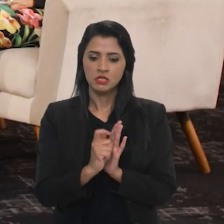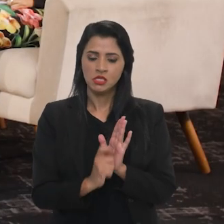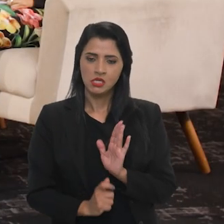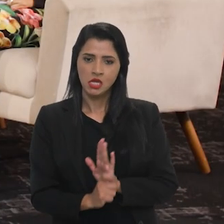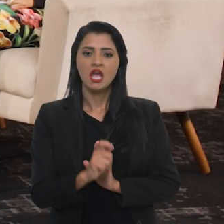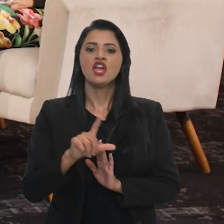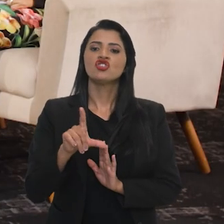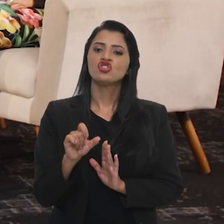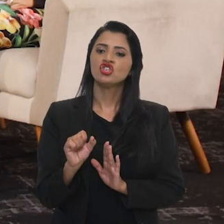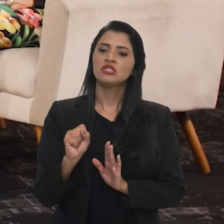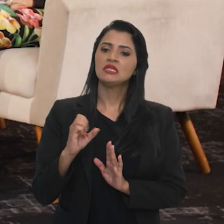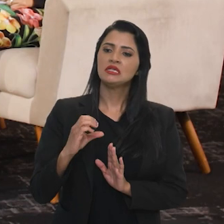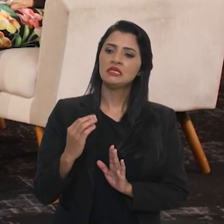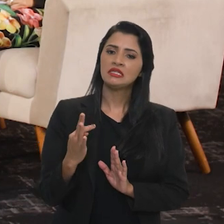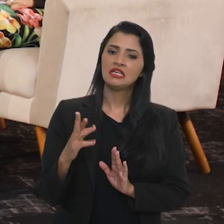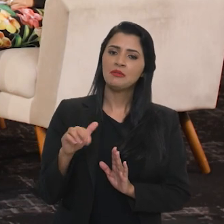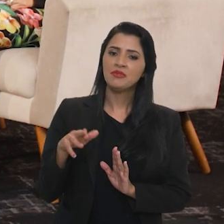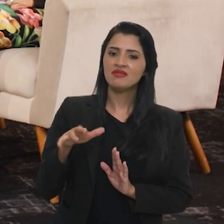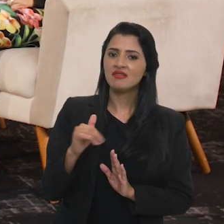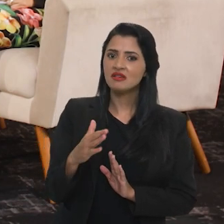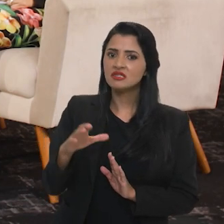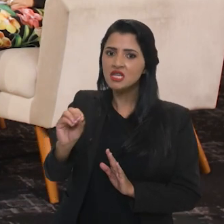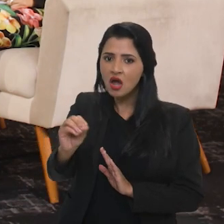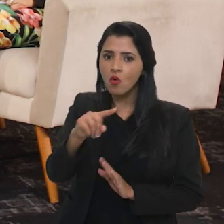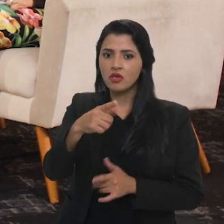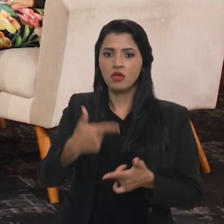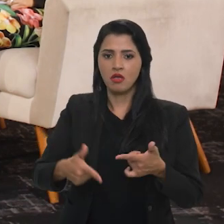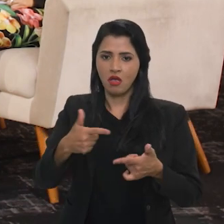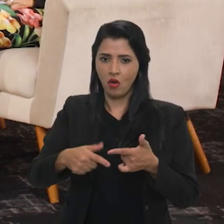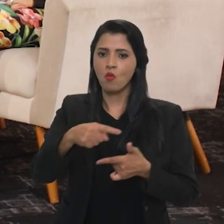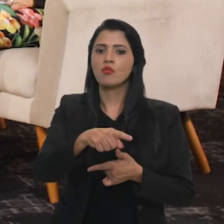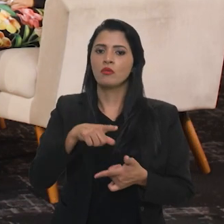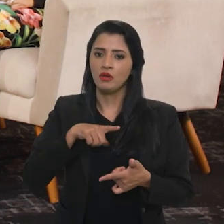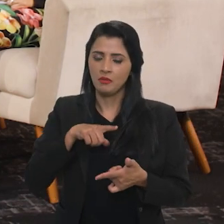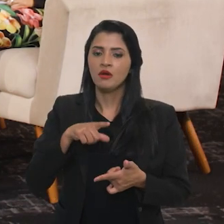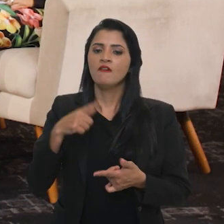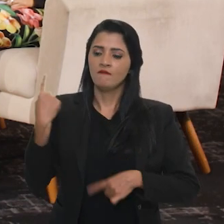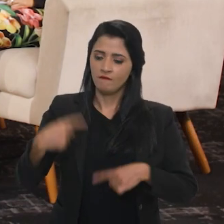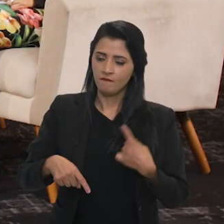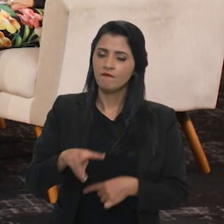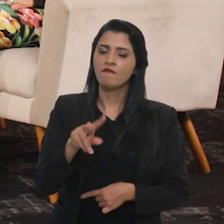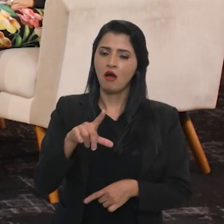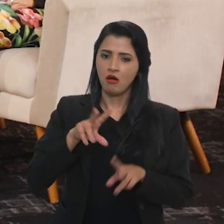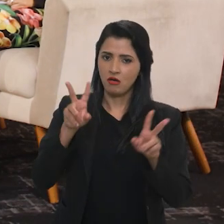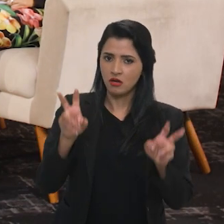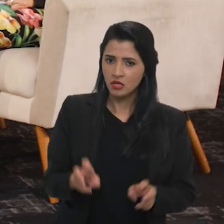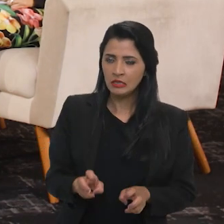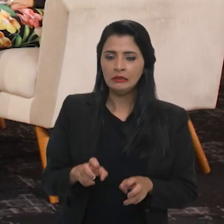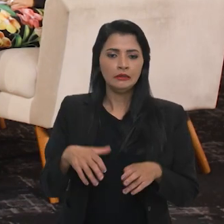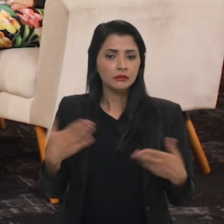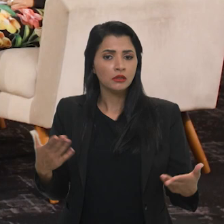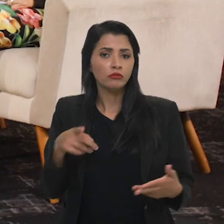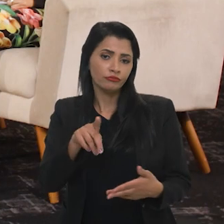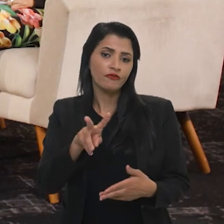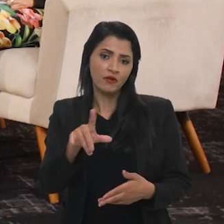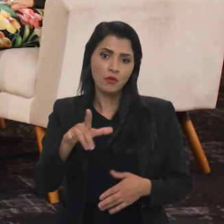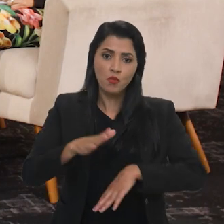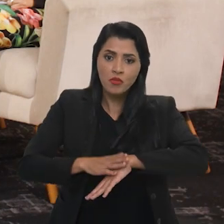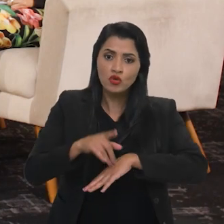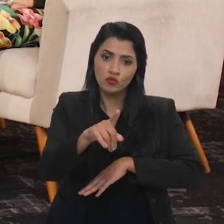algorítmica, que é um grande problema da inteligência artificial, que também vai ser debatido, enfim, a gente, você,